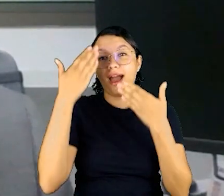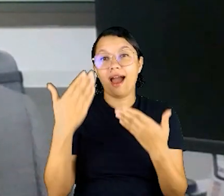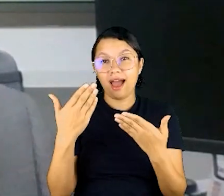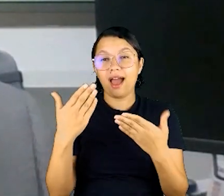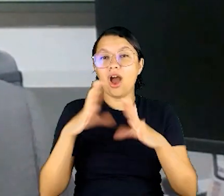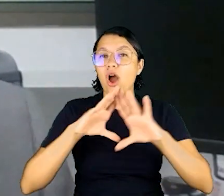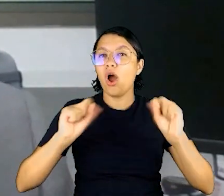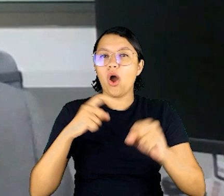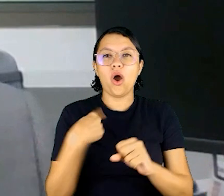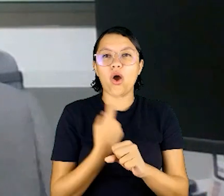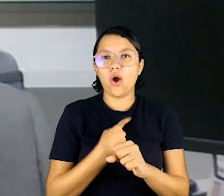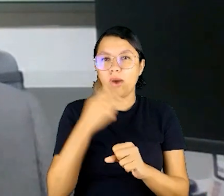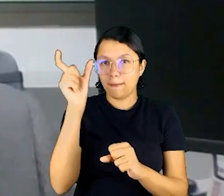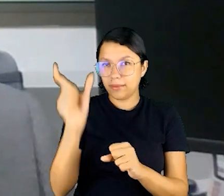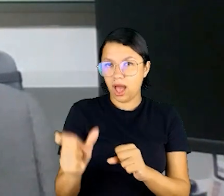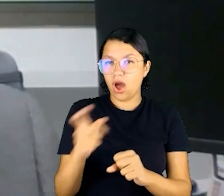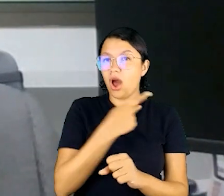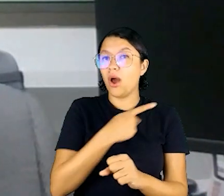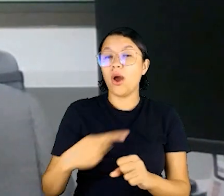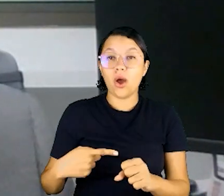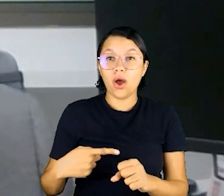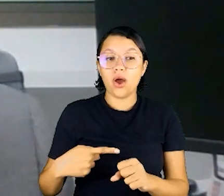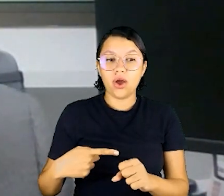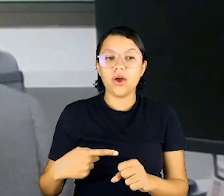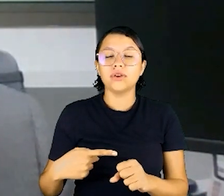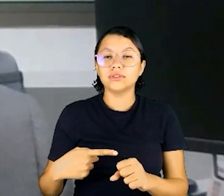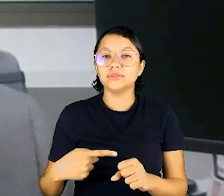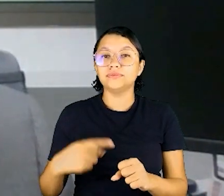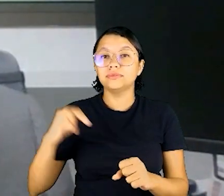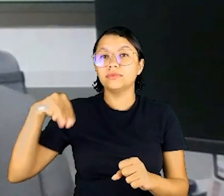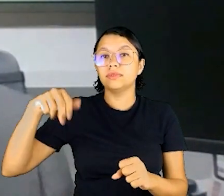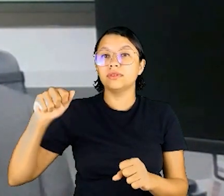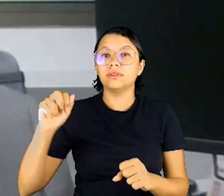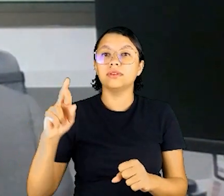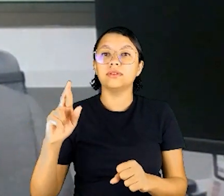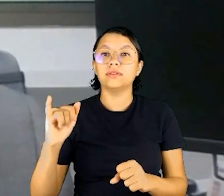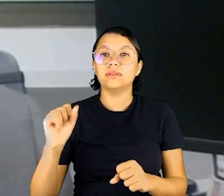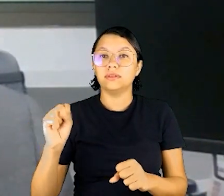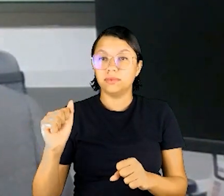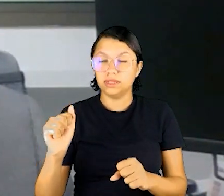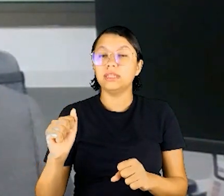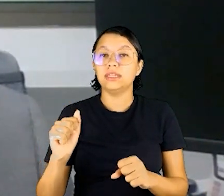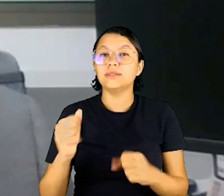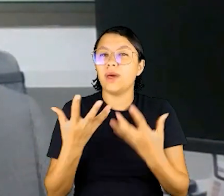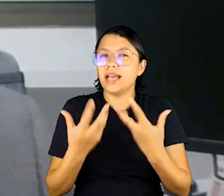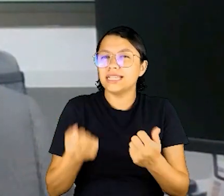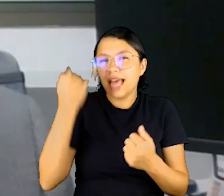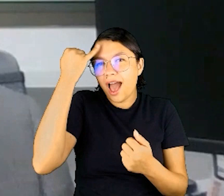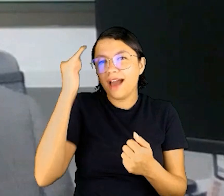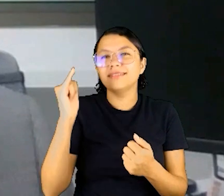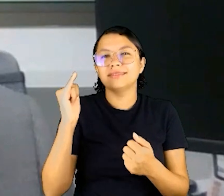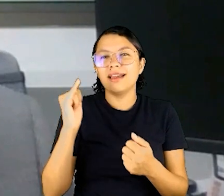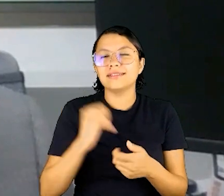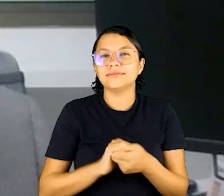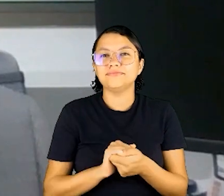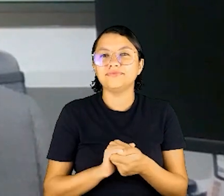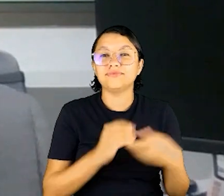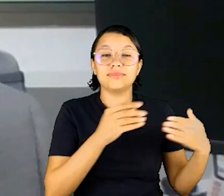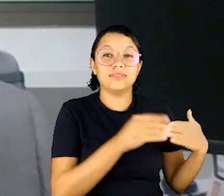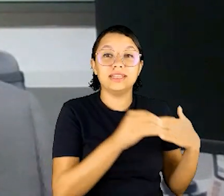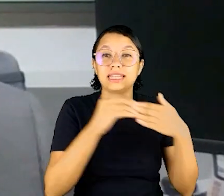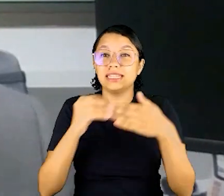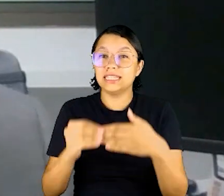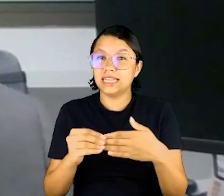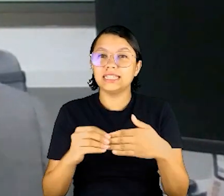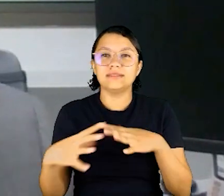eu queria agradecer ao nosso tribunal, na pessoa da nossa presidente, querida presidente Marisa Santos, por encampar essa ideia, né, por